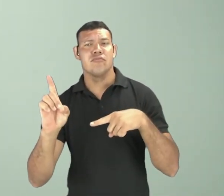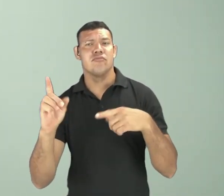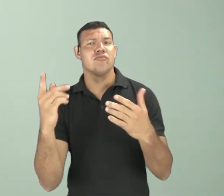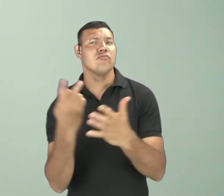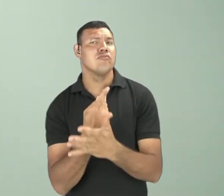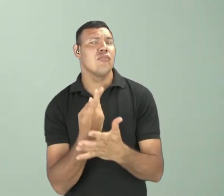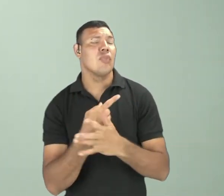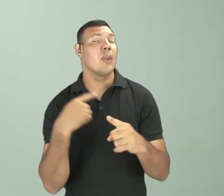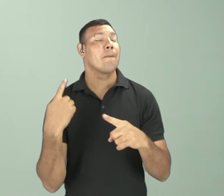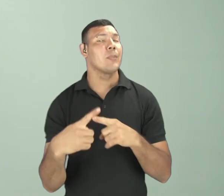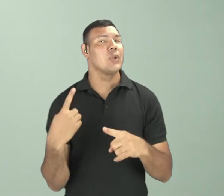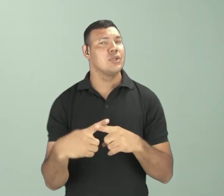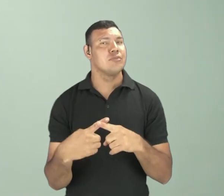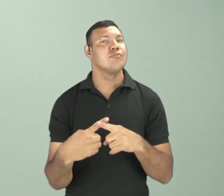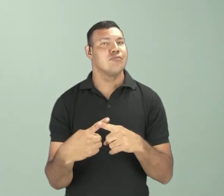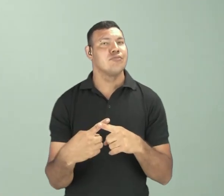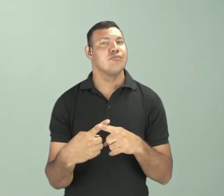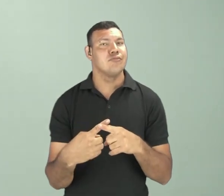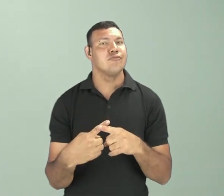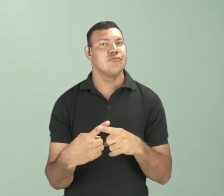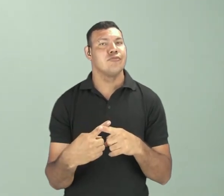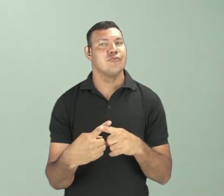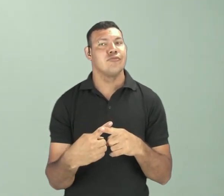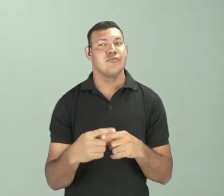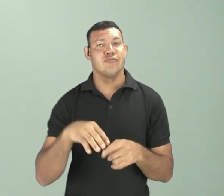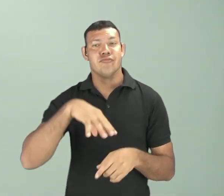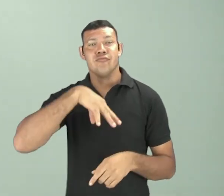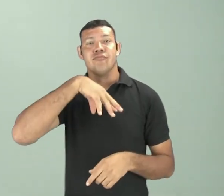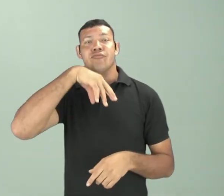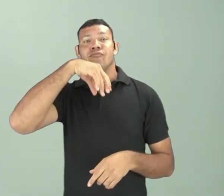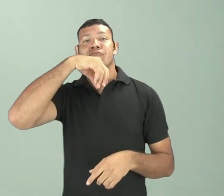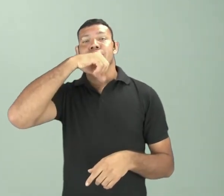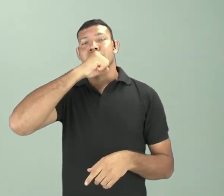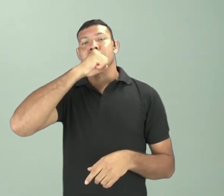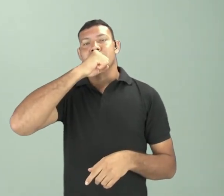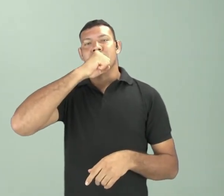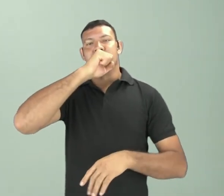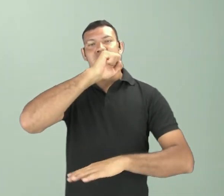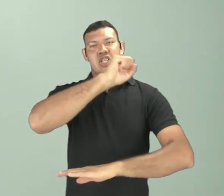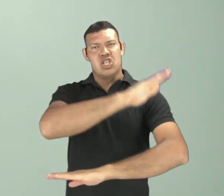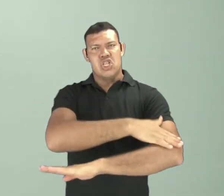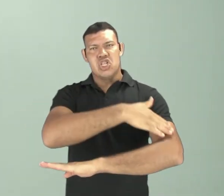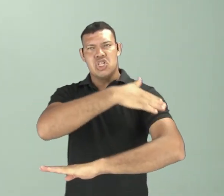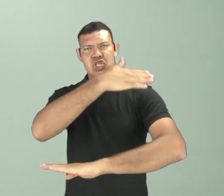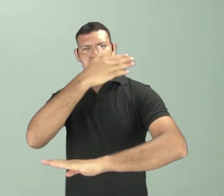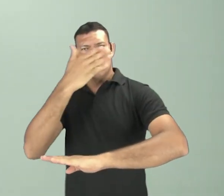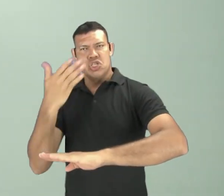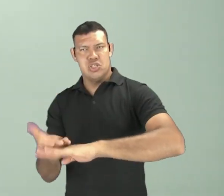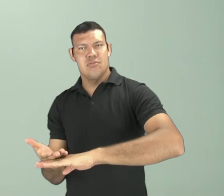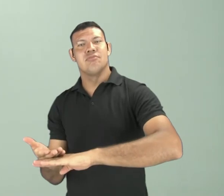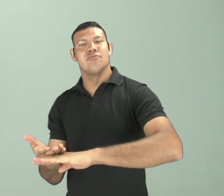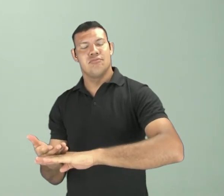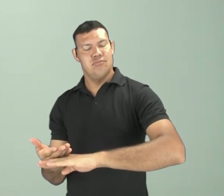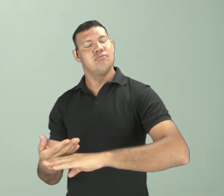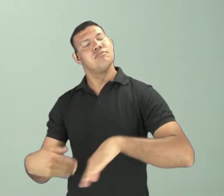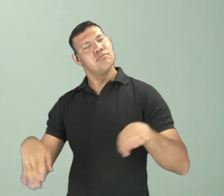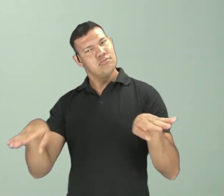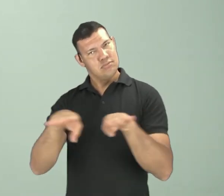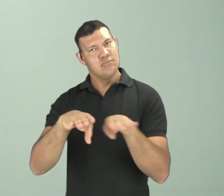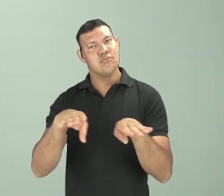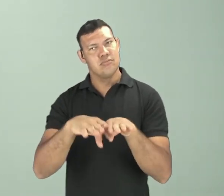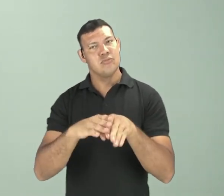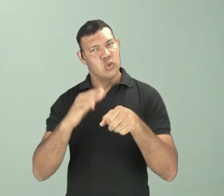também, por quê? Porque, no caso do processo da respiração, ele não acontece só durante o dia, ele também acontece